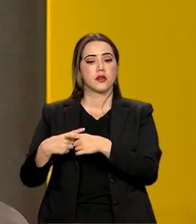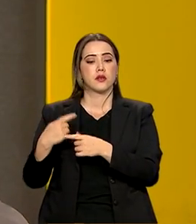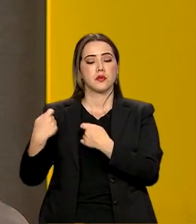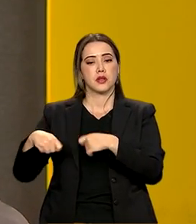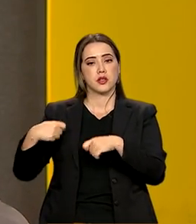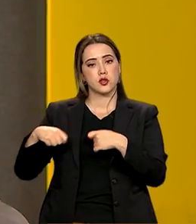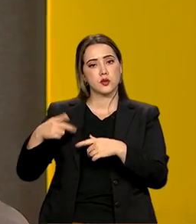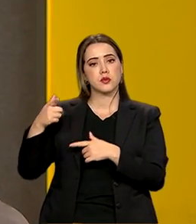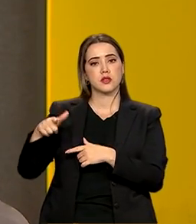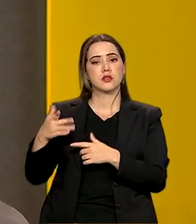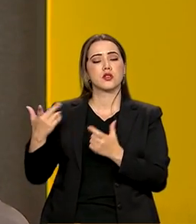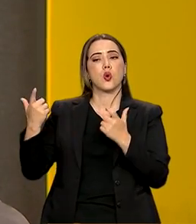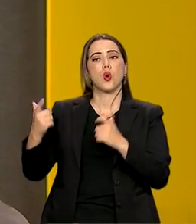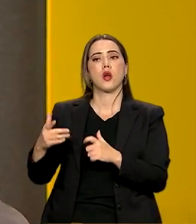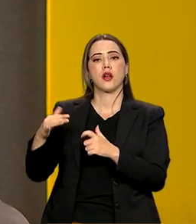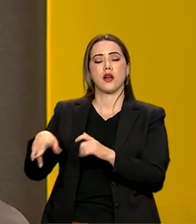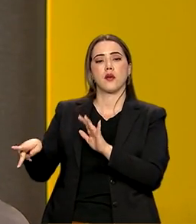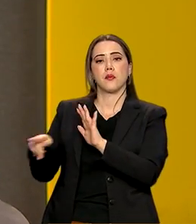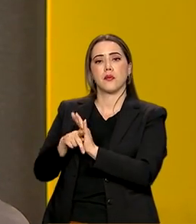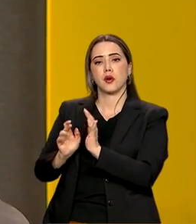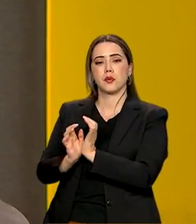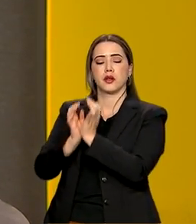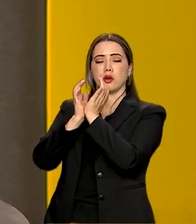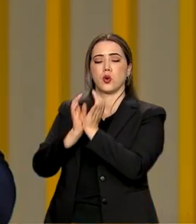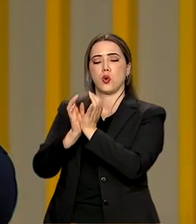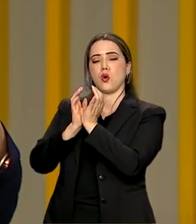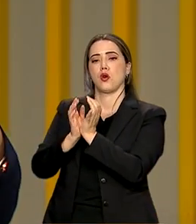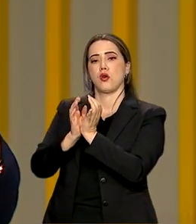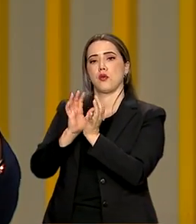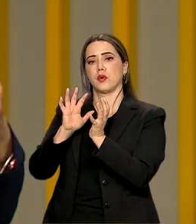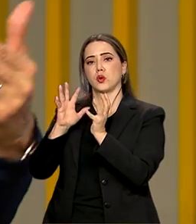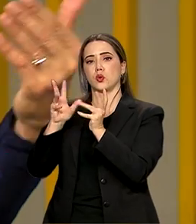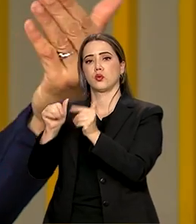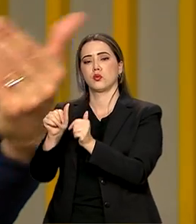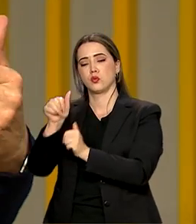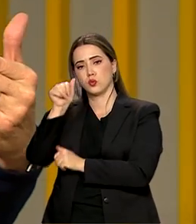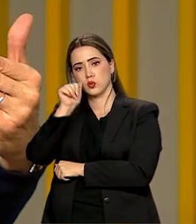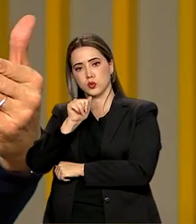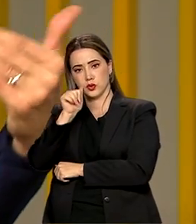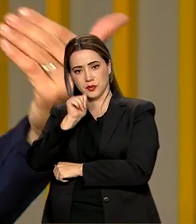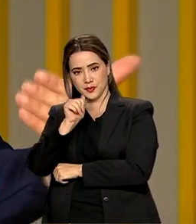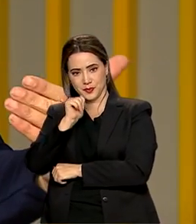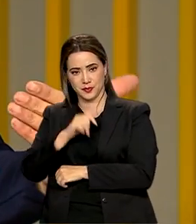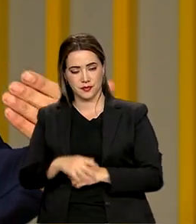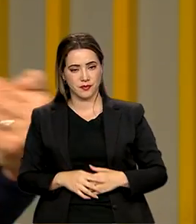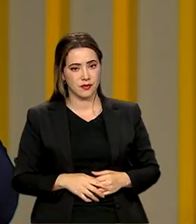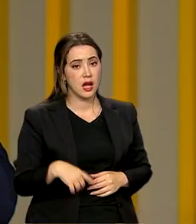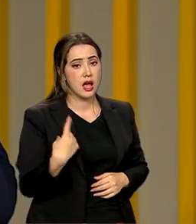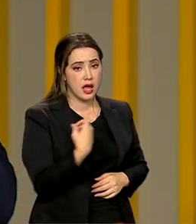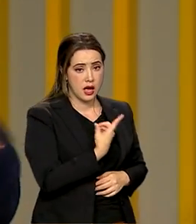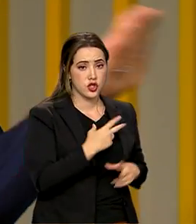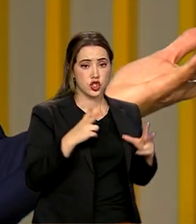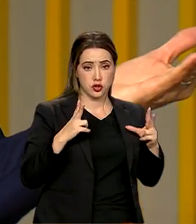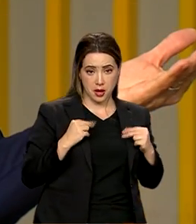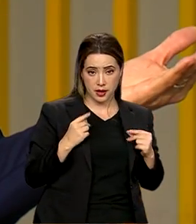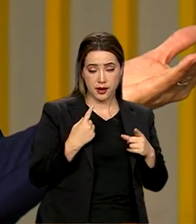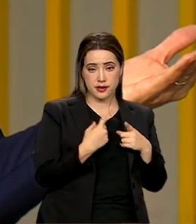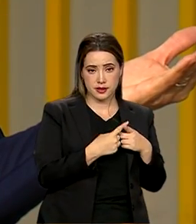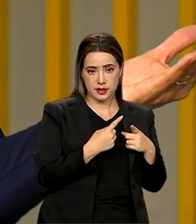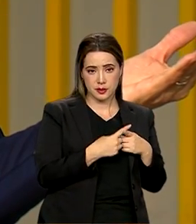merece sediar a Copa do Mundo de Futebol 2027? A gente merece porque na América do Sul e no Brasil é o grande